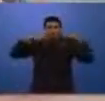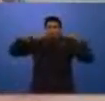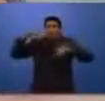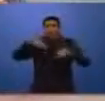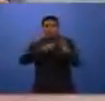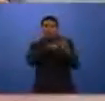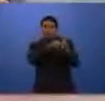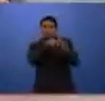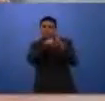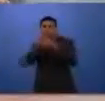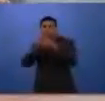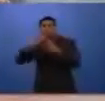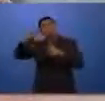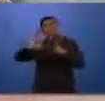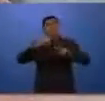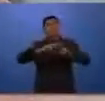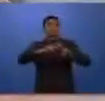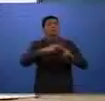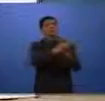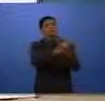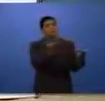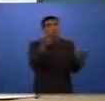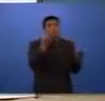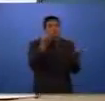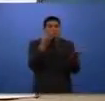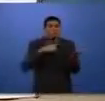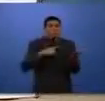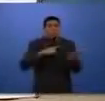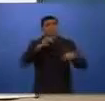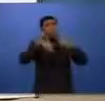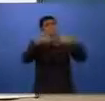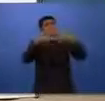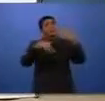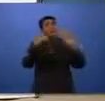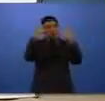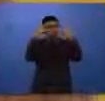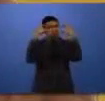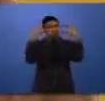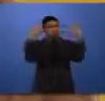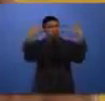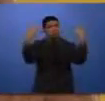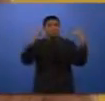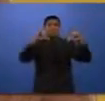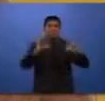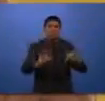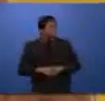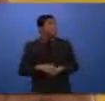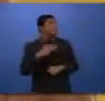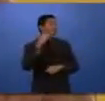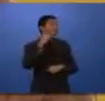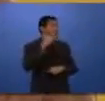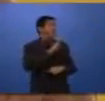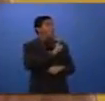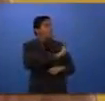diligenciada e pode levar, realmente, à prisão de pessoas envolvidas com tráfico e ter mais crimes também. Tenente, a maioria das denúncias